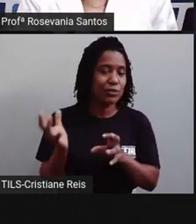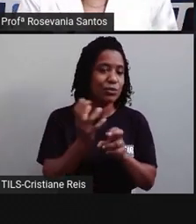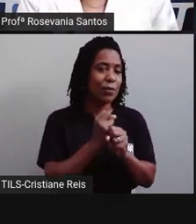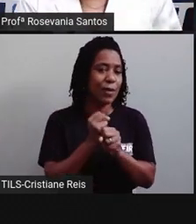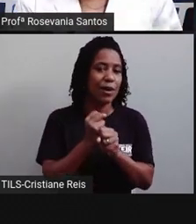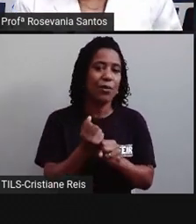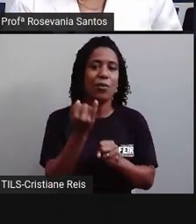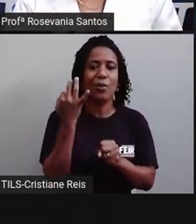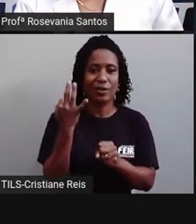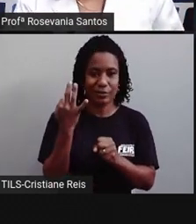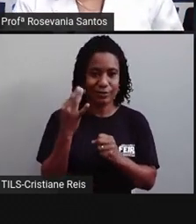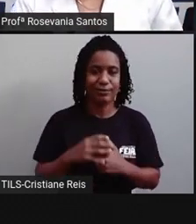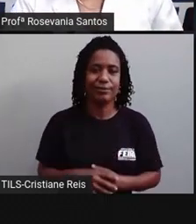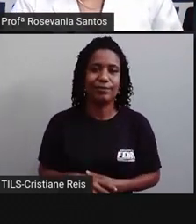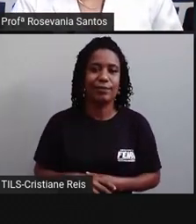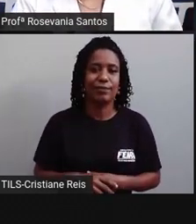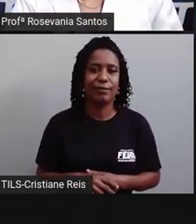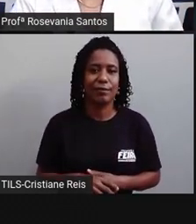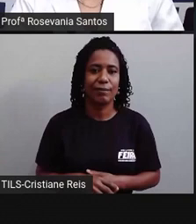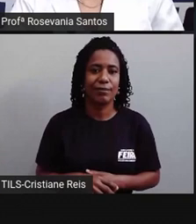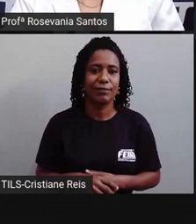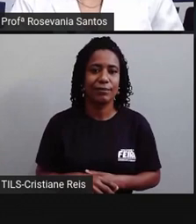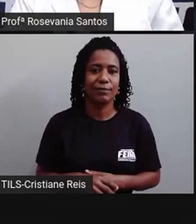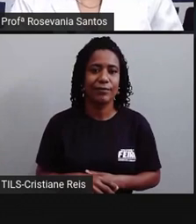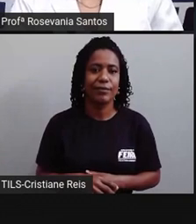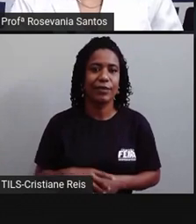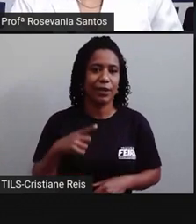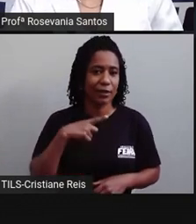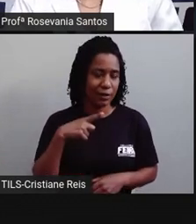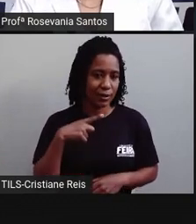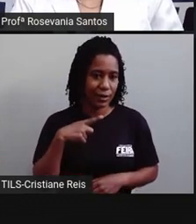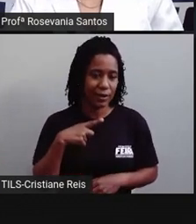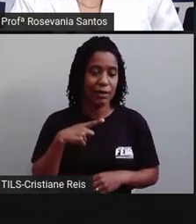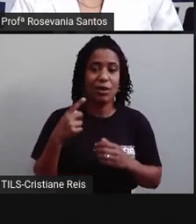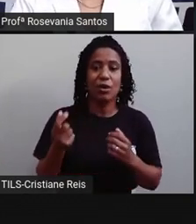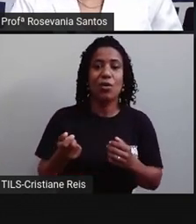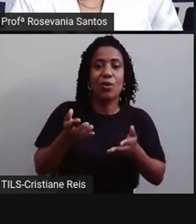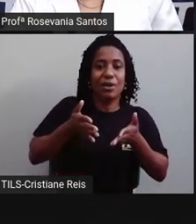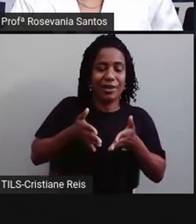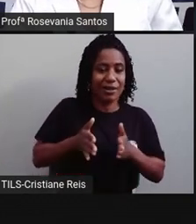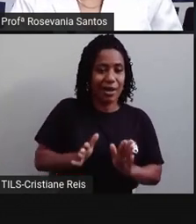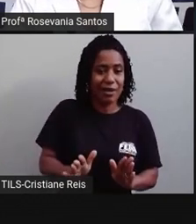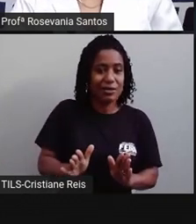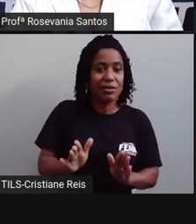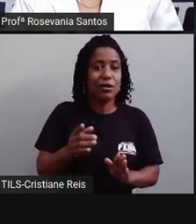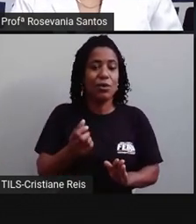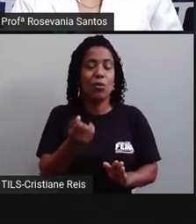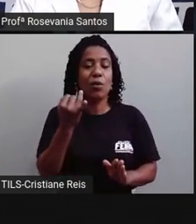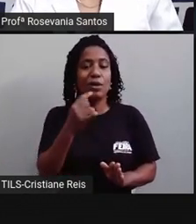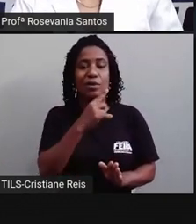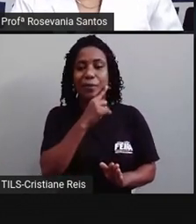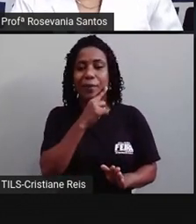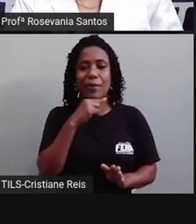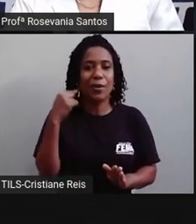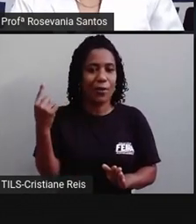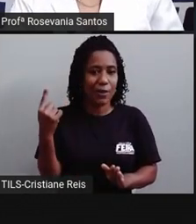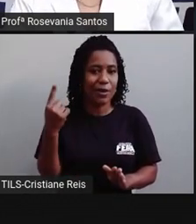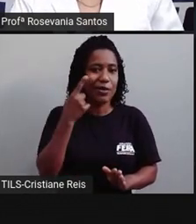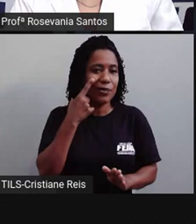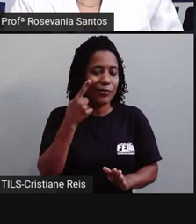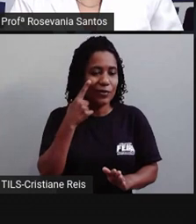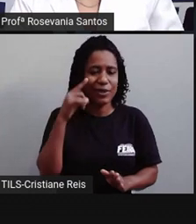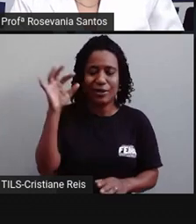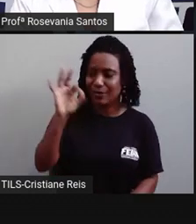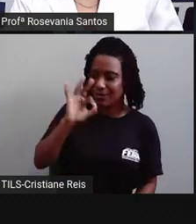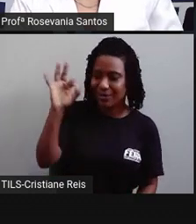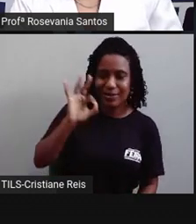crescimento vegetativo. Então, é a diferença entre a natalidade e a mortalidade, geralmente, ela é expressa pela